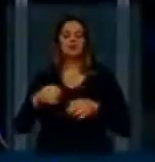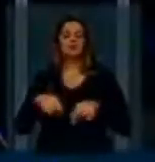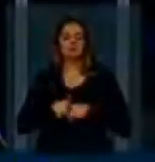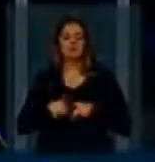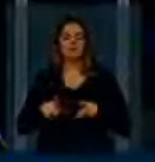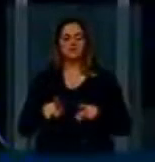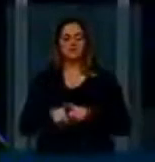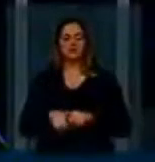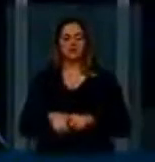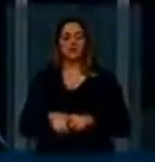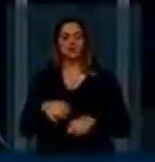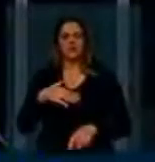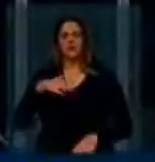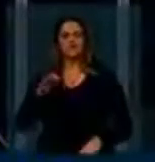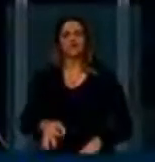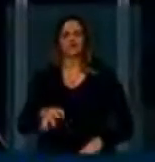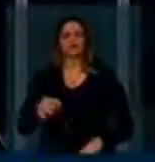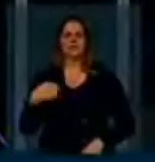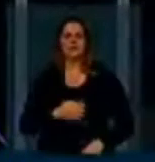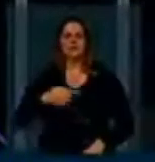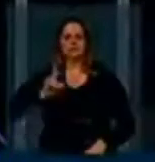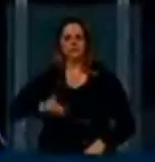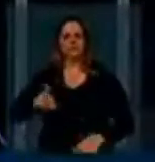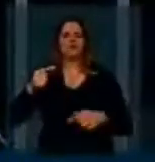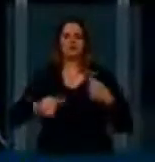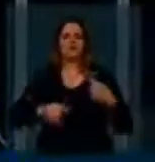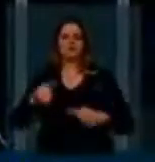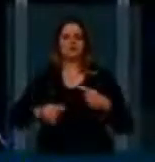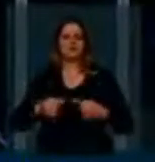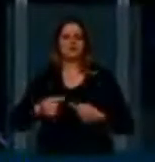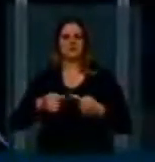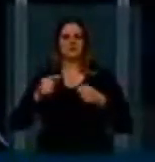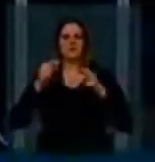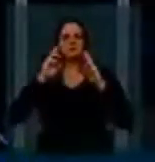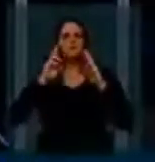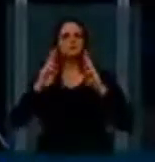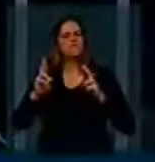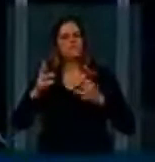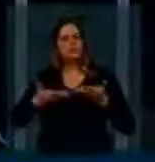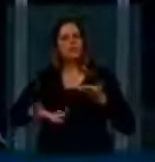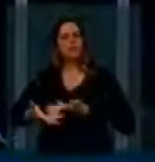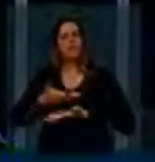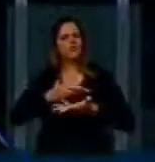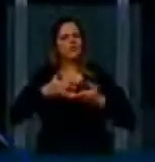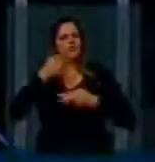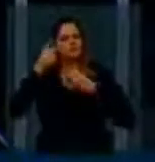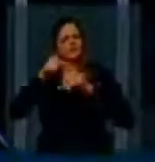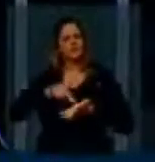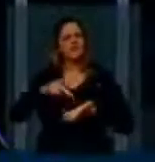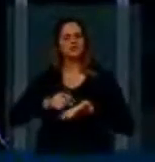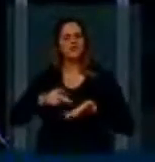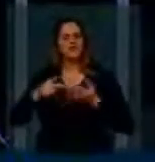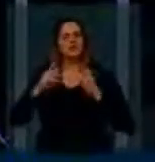continuaremos esse debate respeitoso, honesto, franco e democrático até garantir aos 100 milhões de